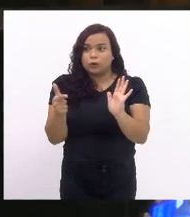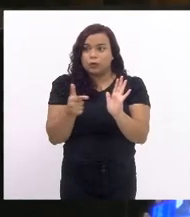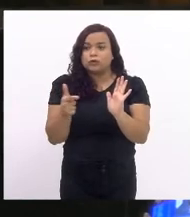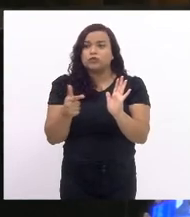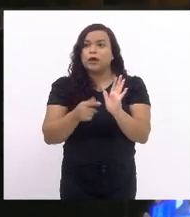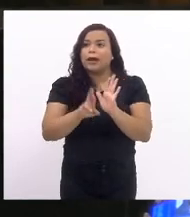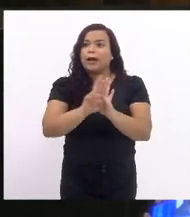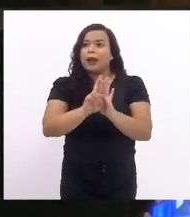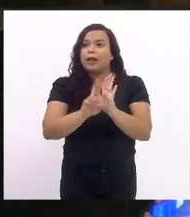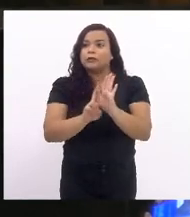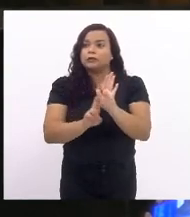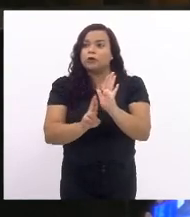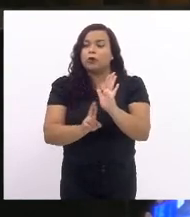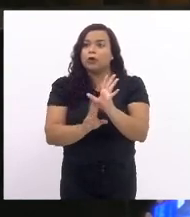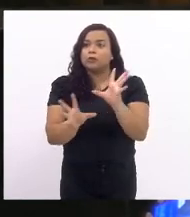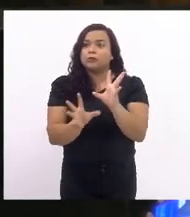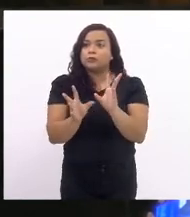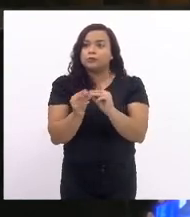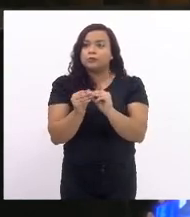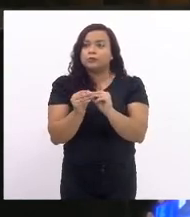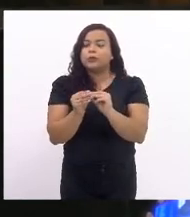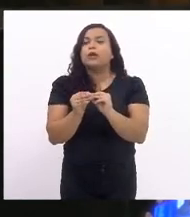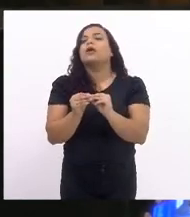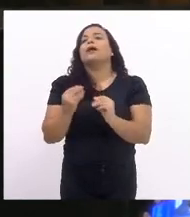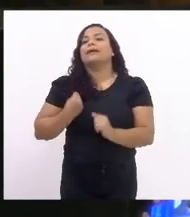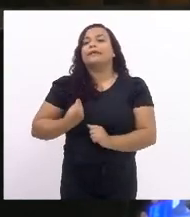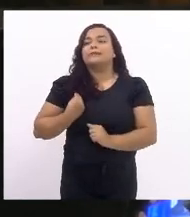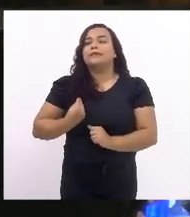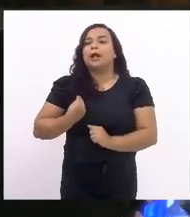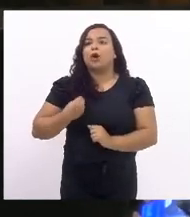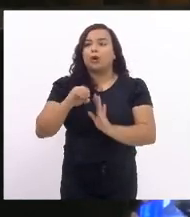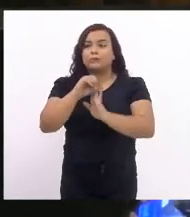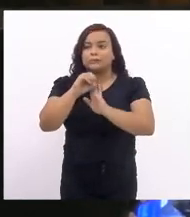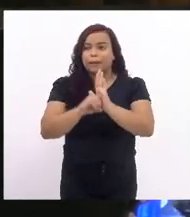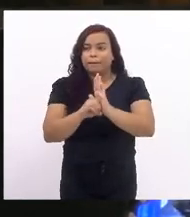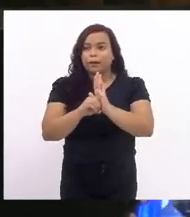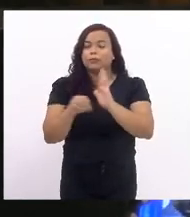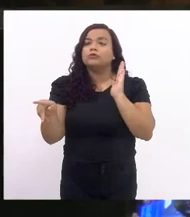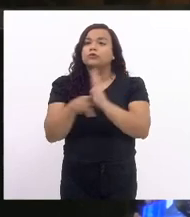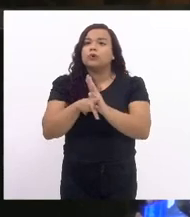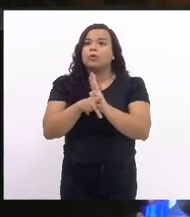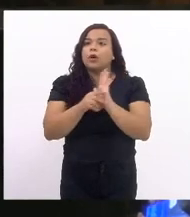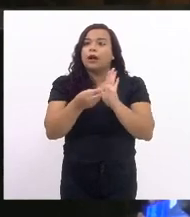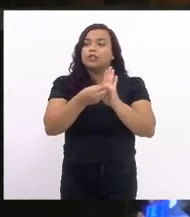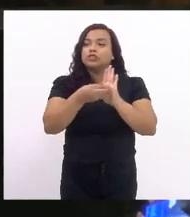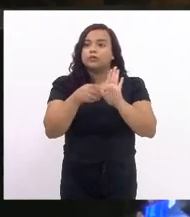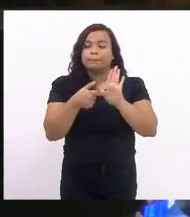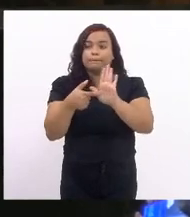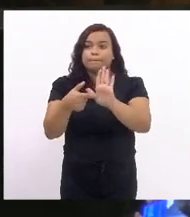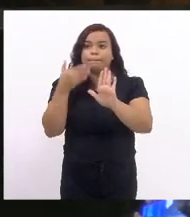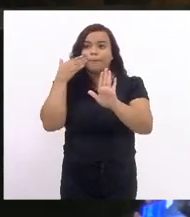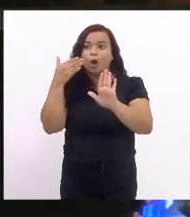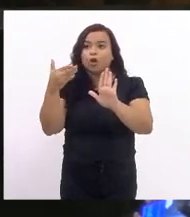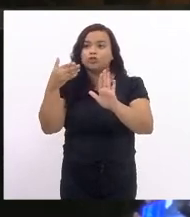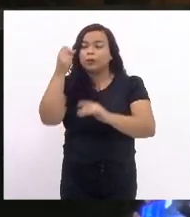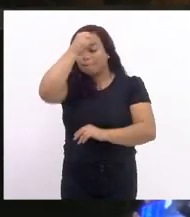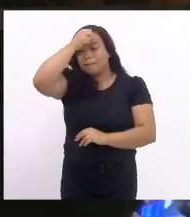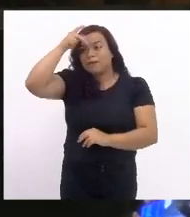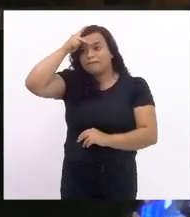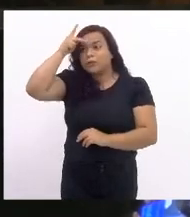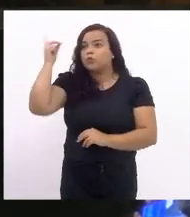resumido de execução orçamentária, onde indica que a Prefeitura não